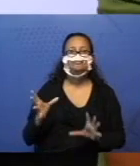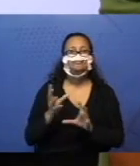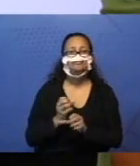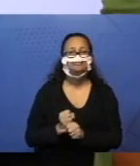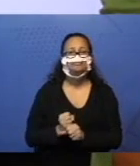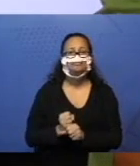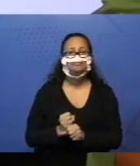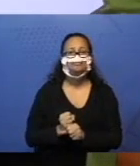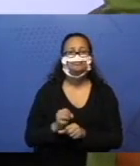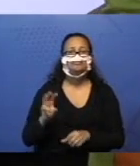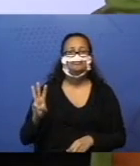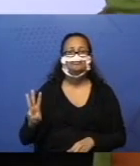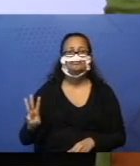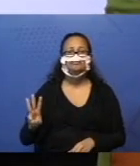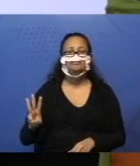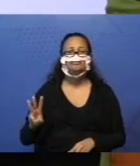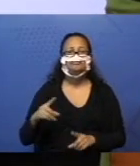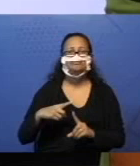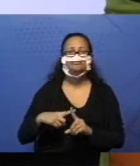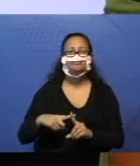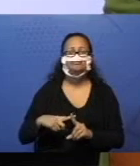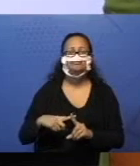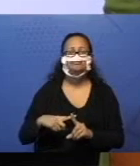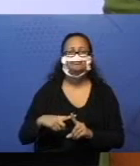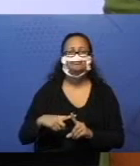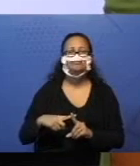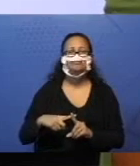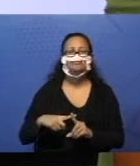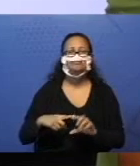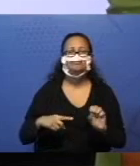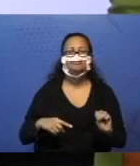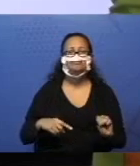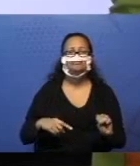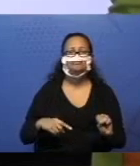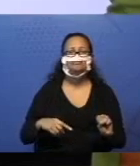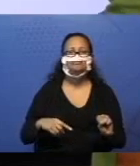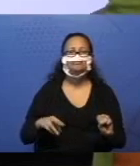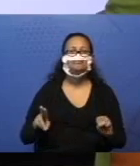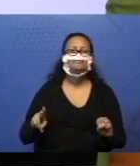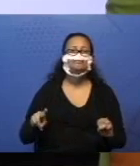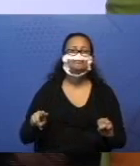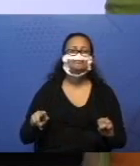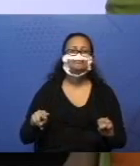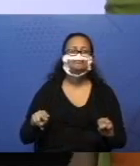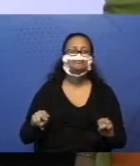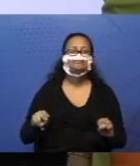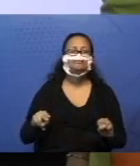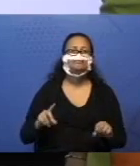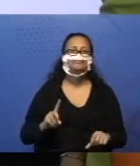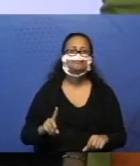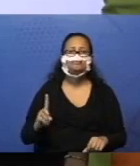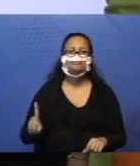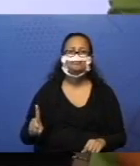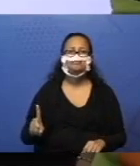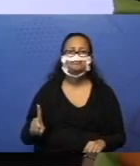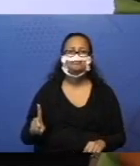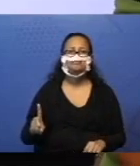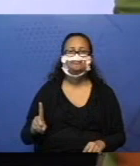3 mais 8, que é igual a 11.